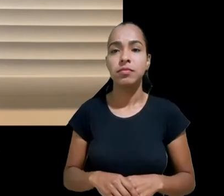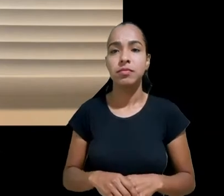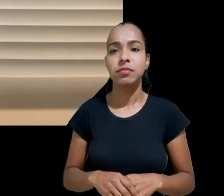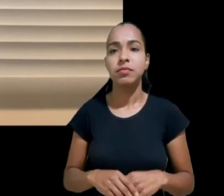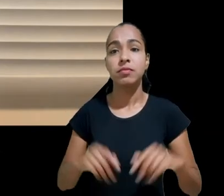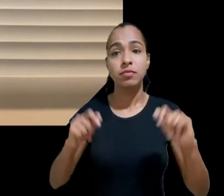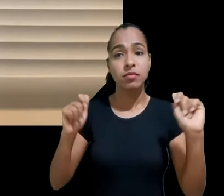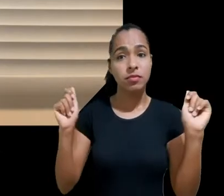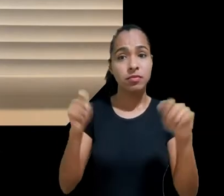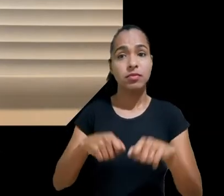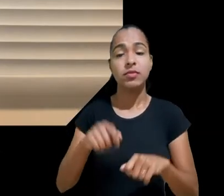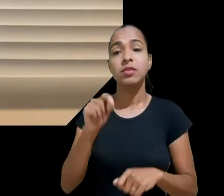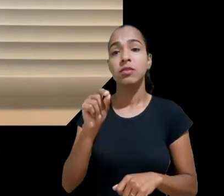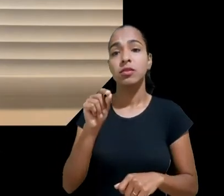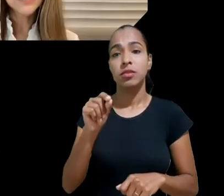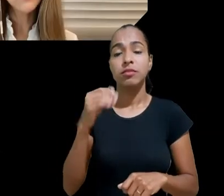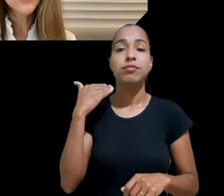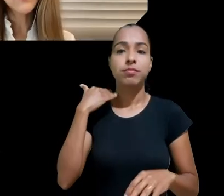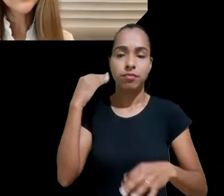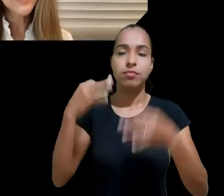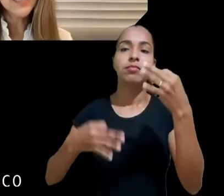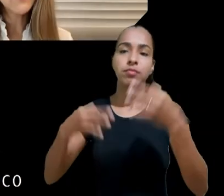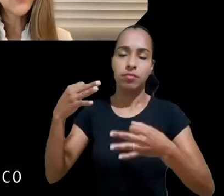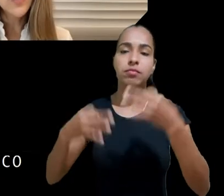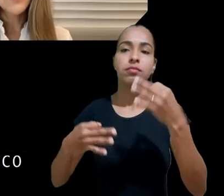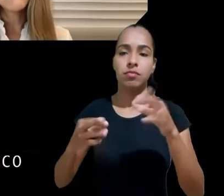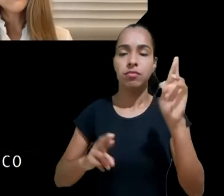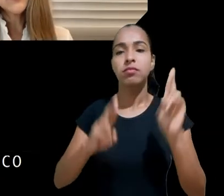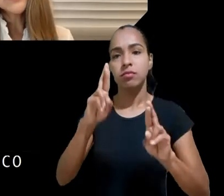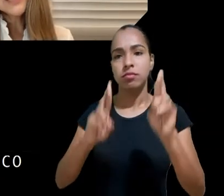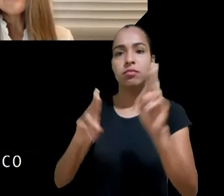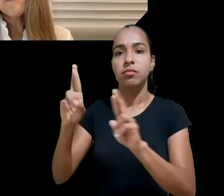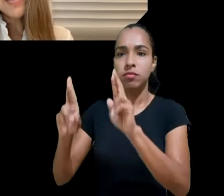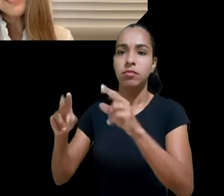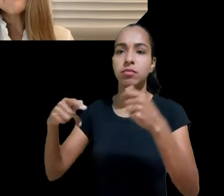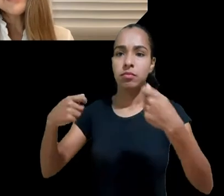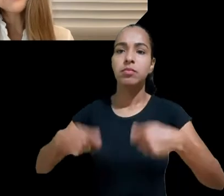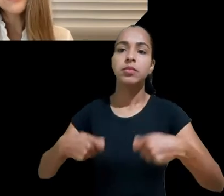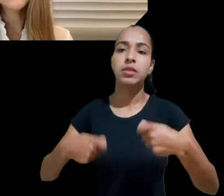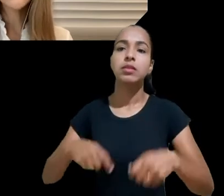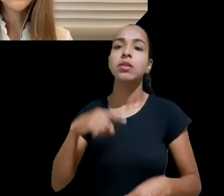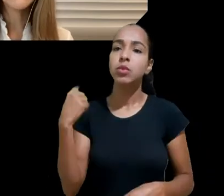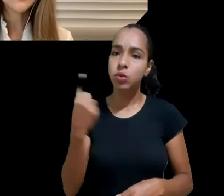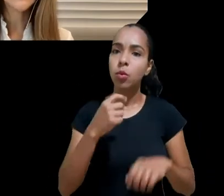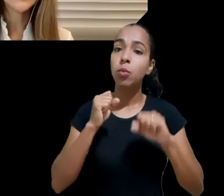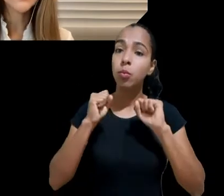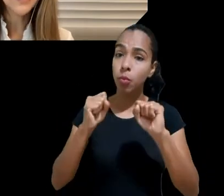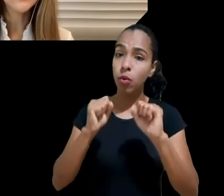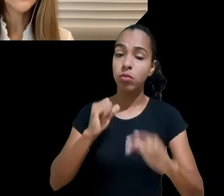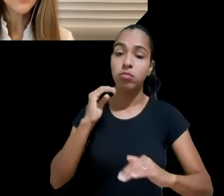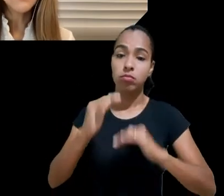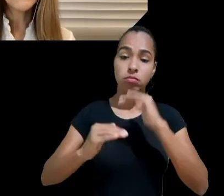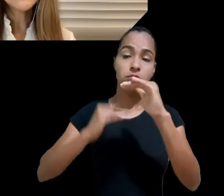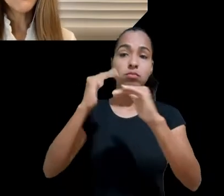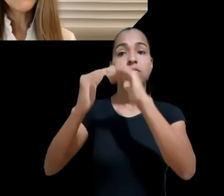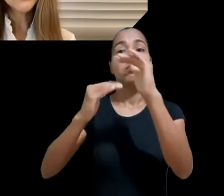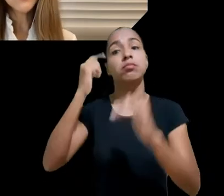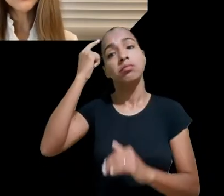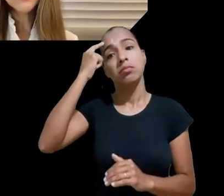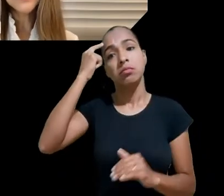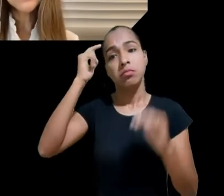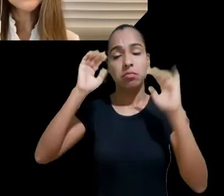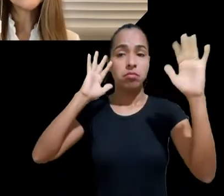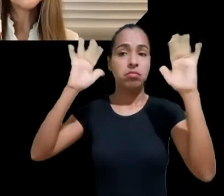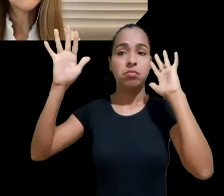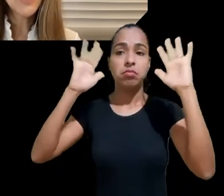responsabilidade. Então, eu acho que sim, nós podemos evoluir para pensar em um dever de cuidado, principalmente